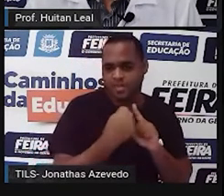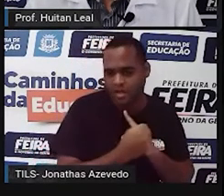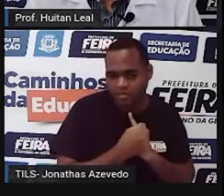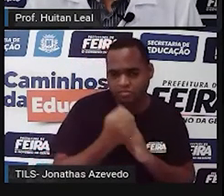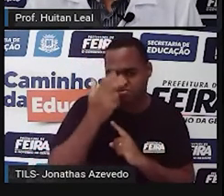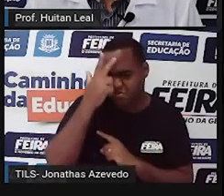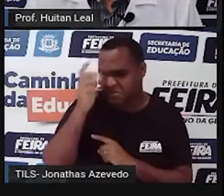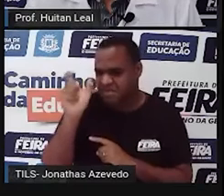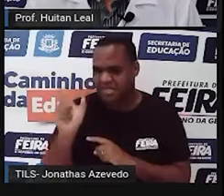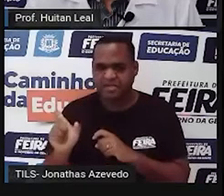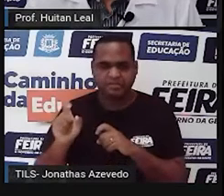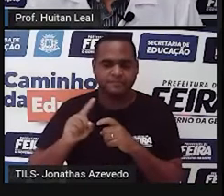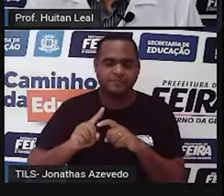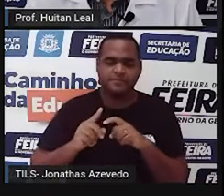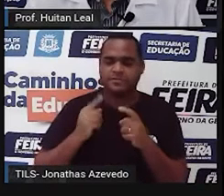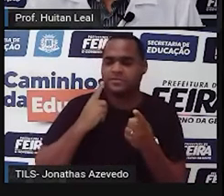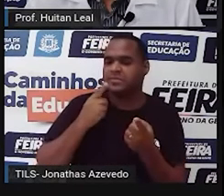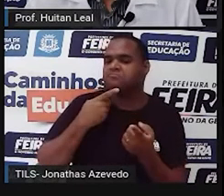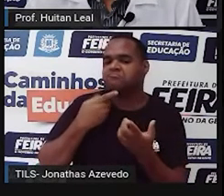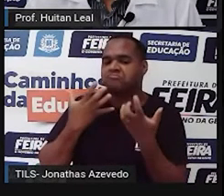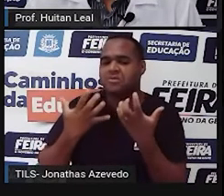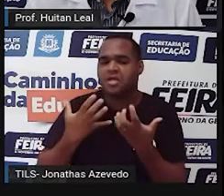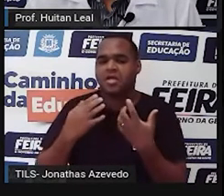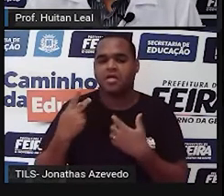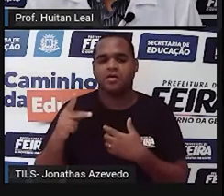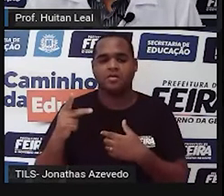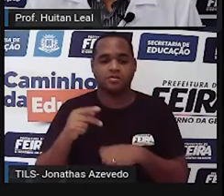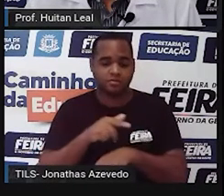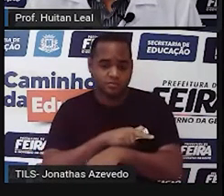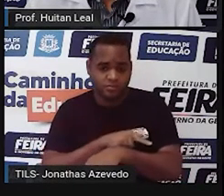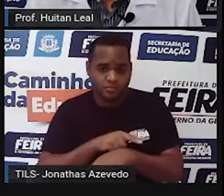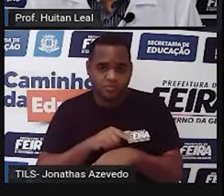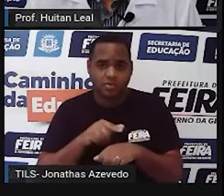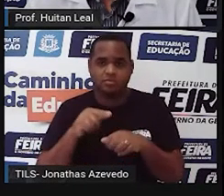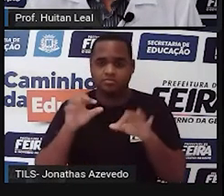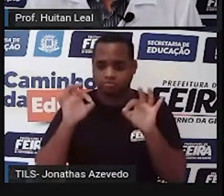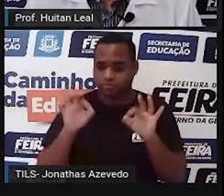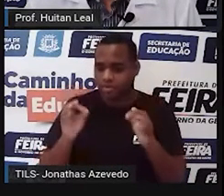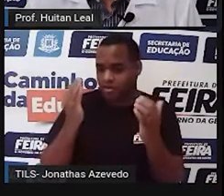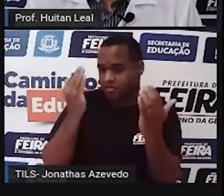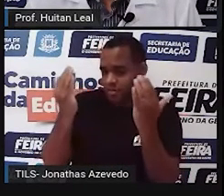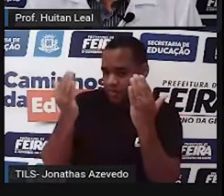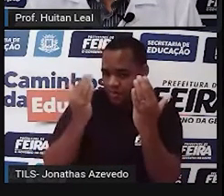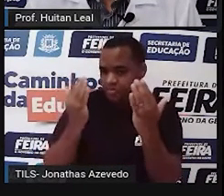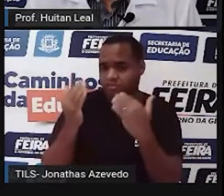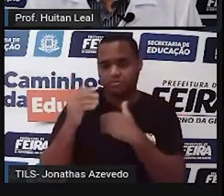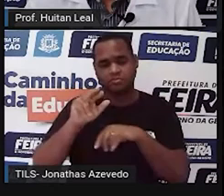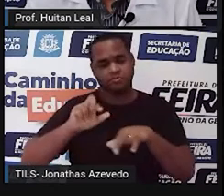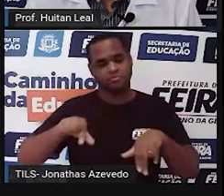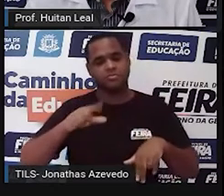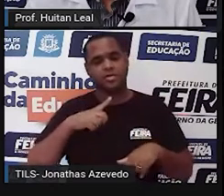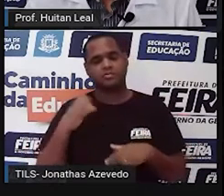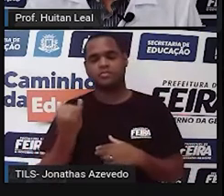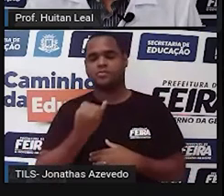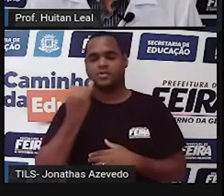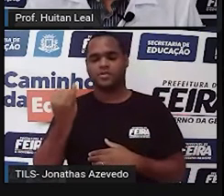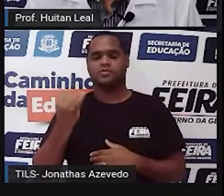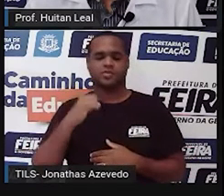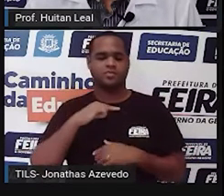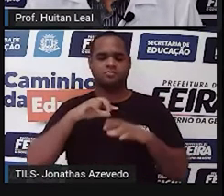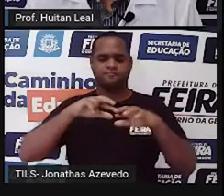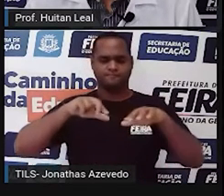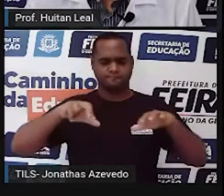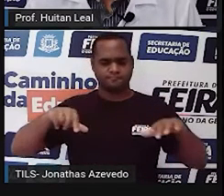condição psicológica. Então, todos são importantes para a sociedade, independente de qualquer circunstância. Então,